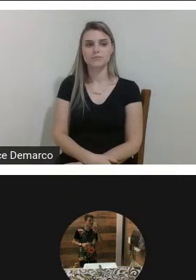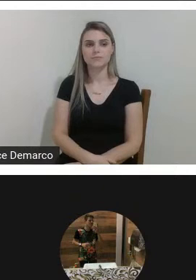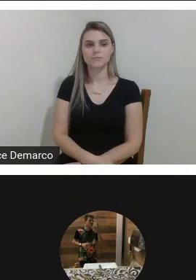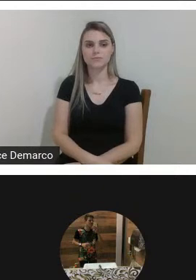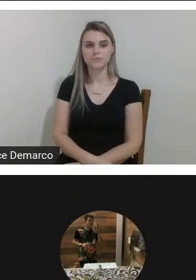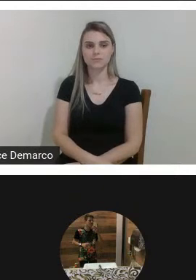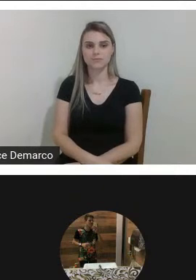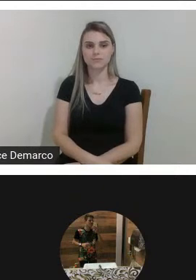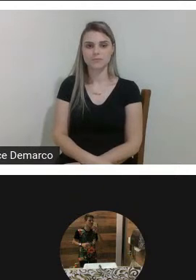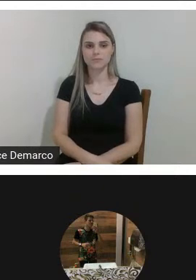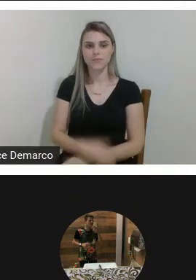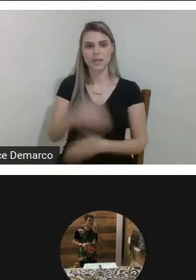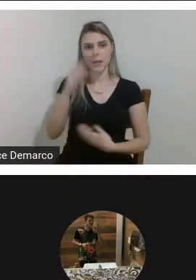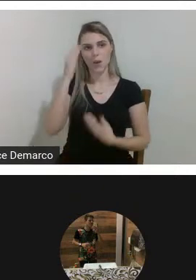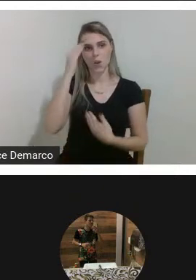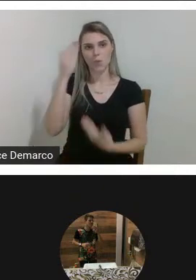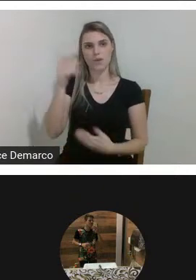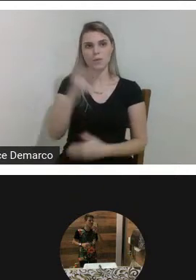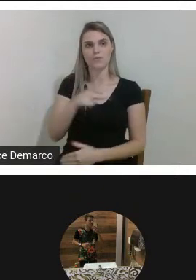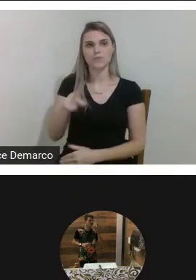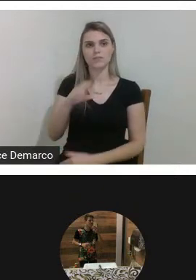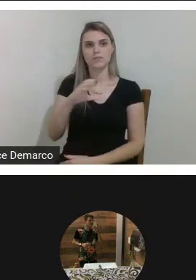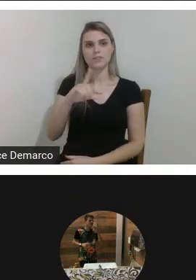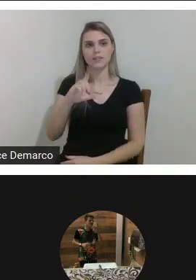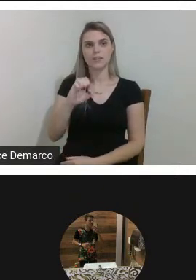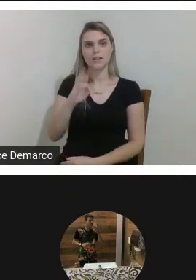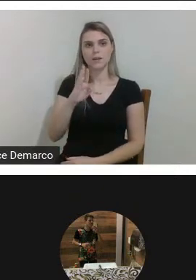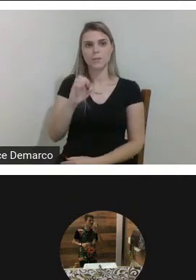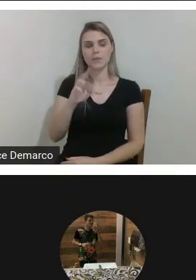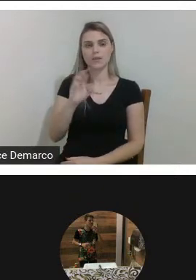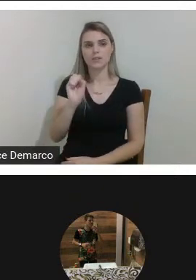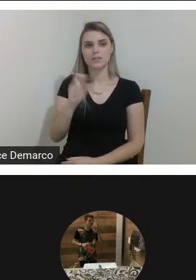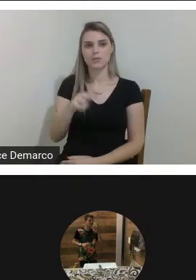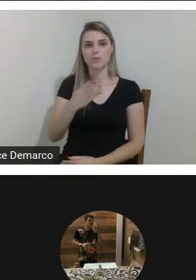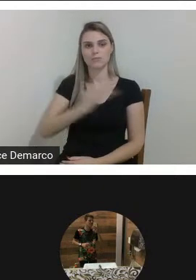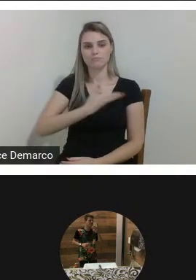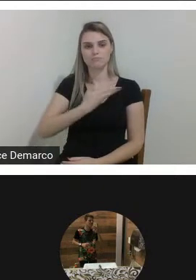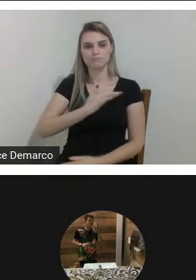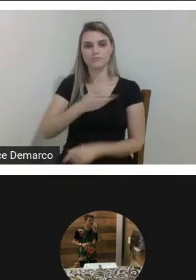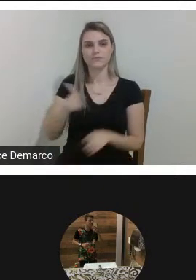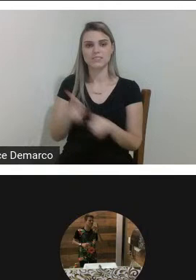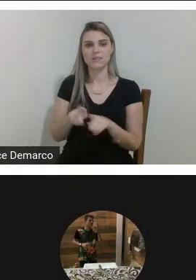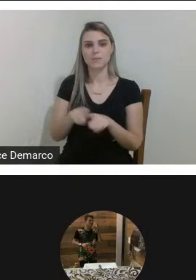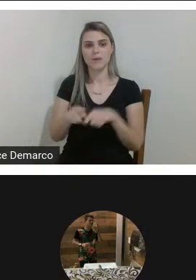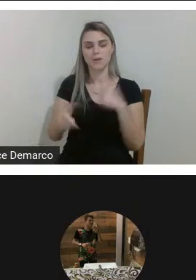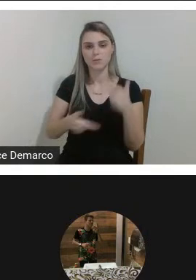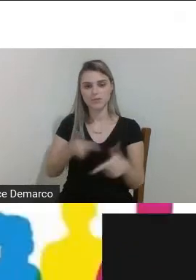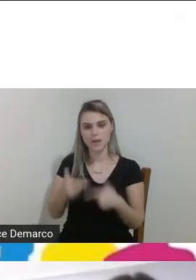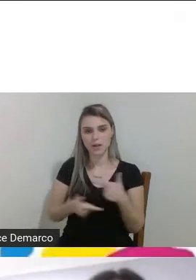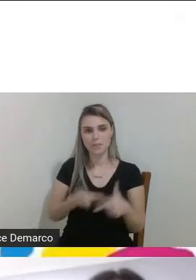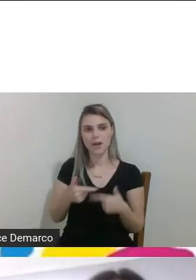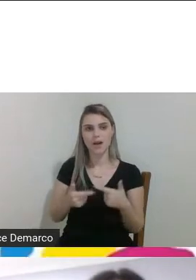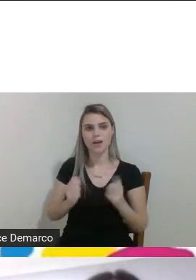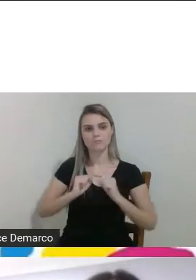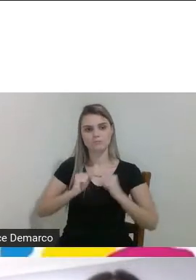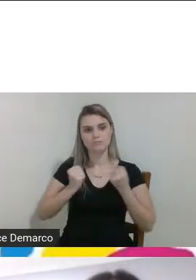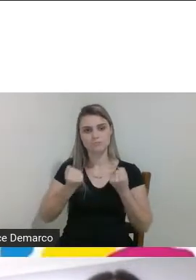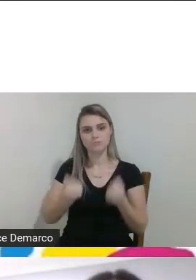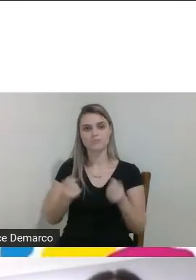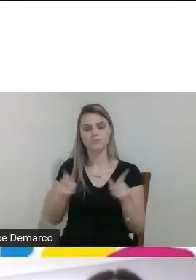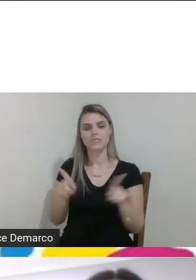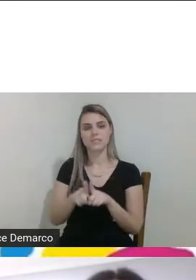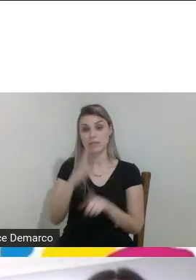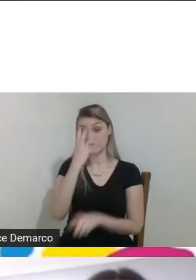obrigada professor por essa parceria também por esse trabalho tão dedicado tão